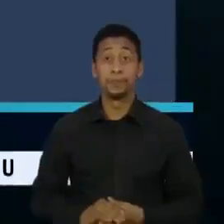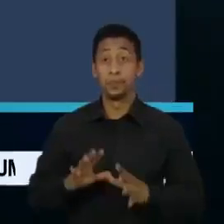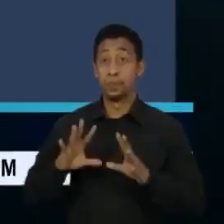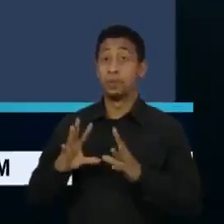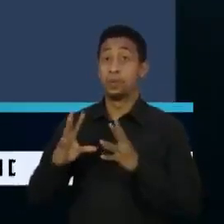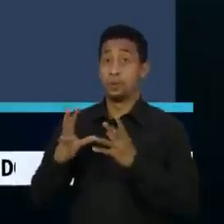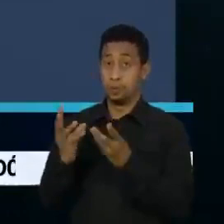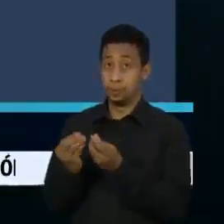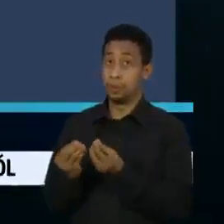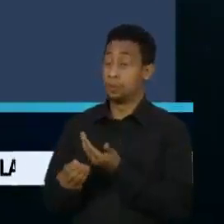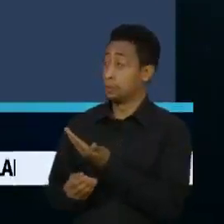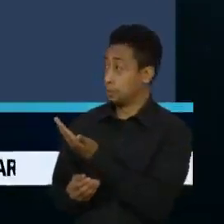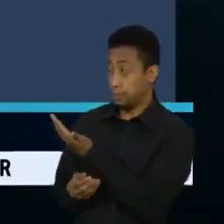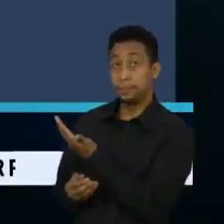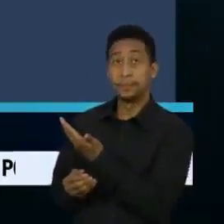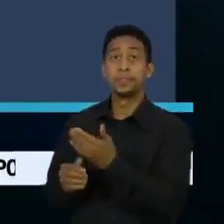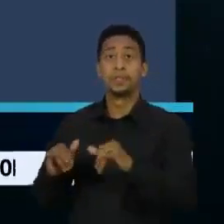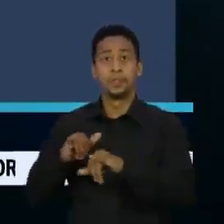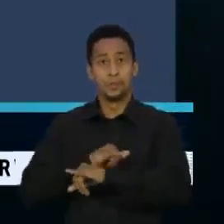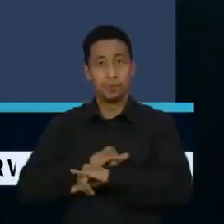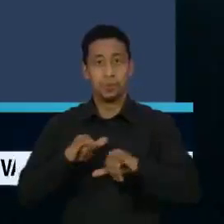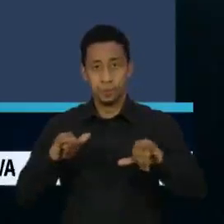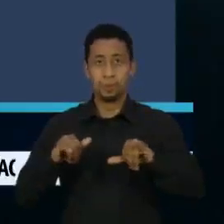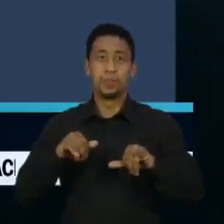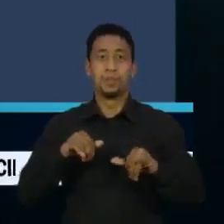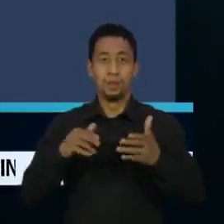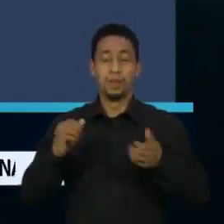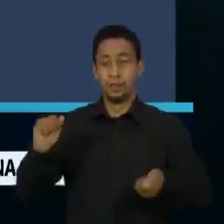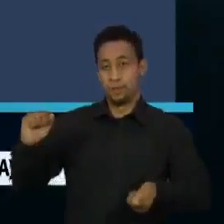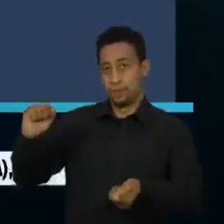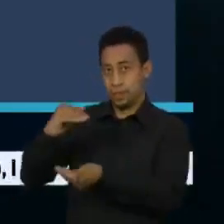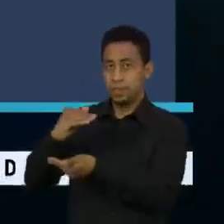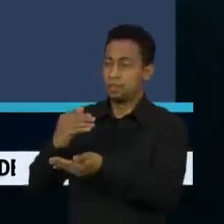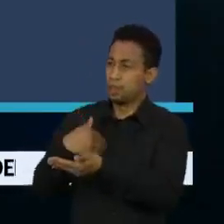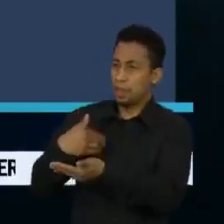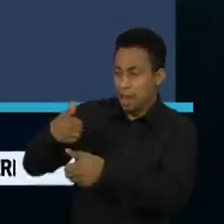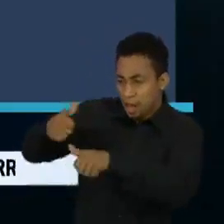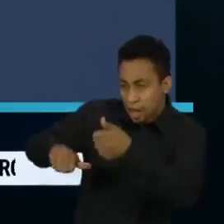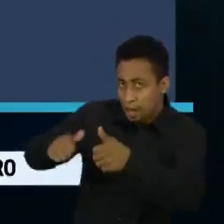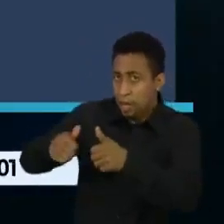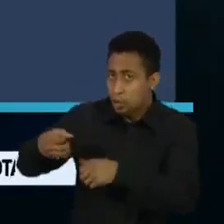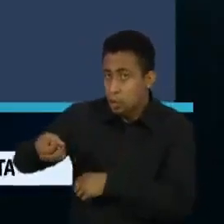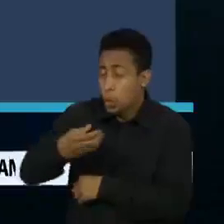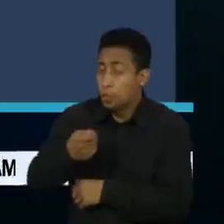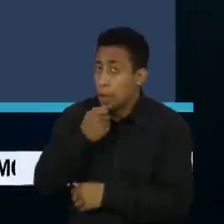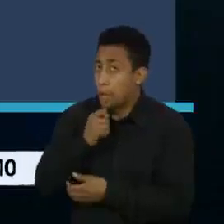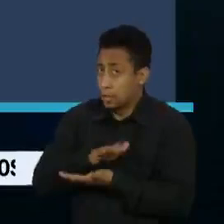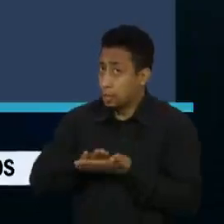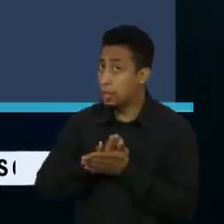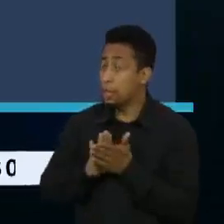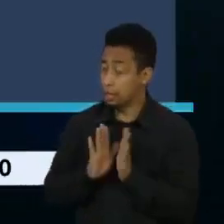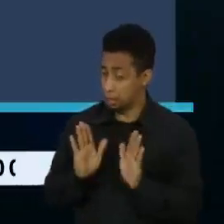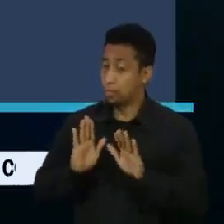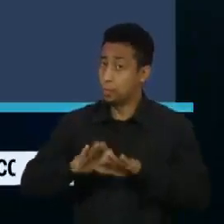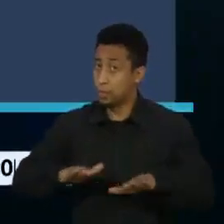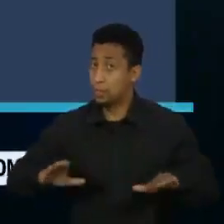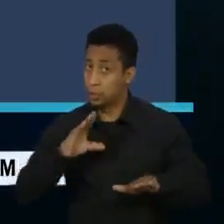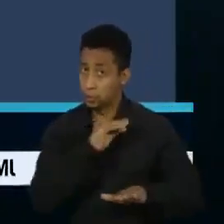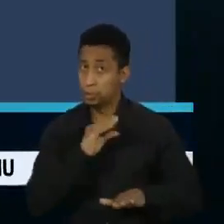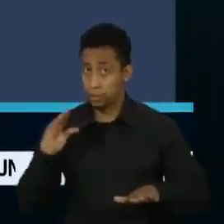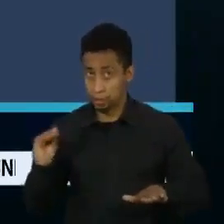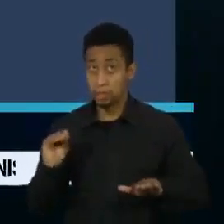Nacional de Vigilância Sanitária disse que ainda não recebeu nenhum novo pedido de análise para vacinas em crianças e adolescentes.